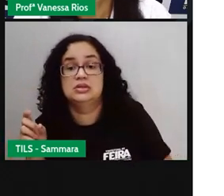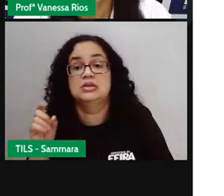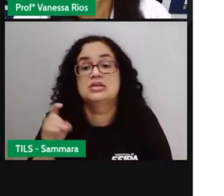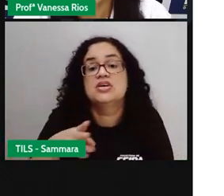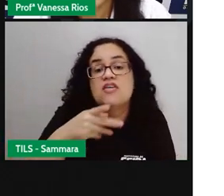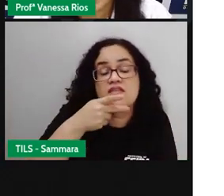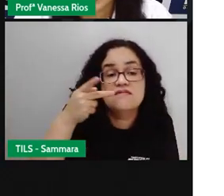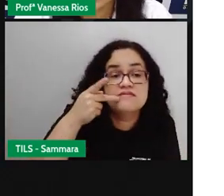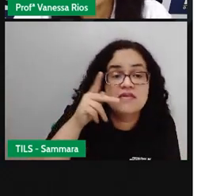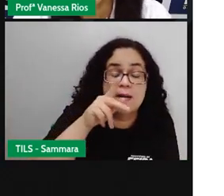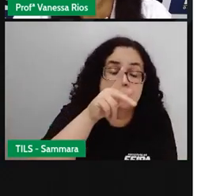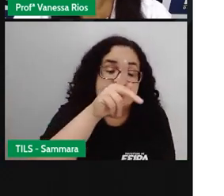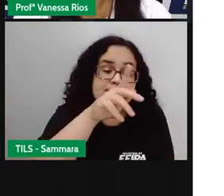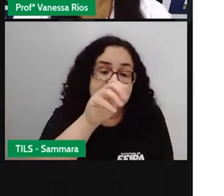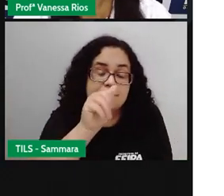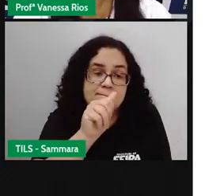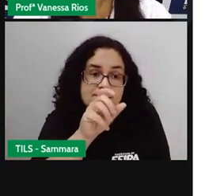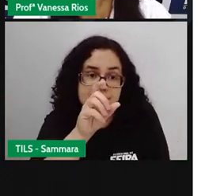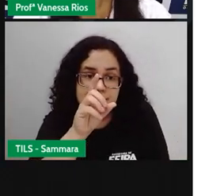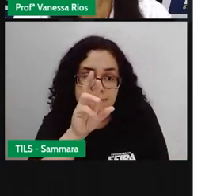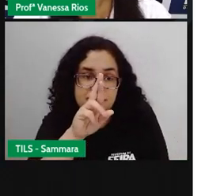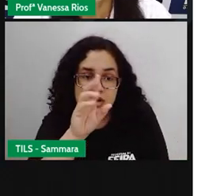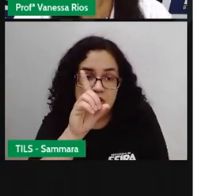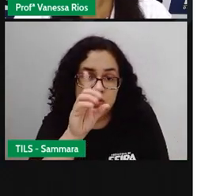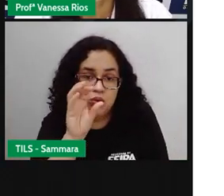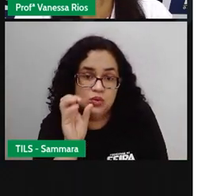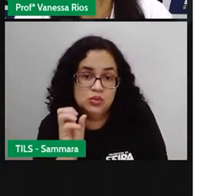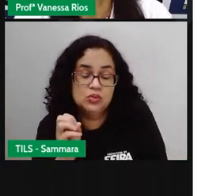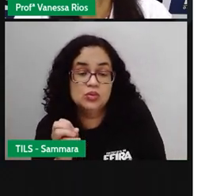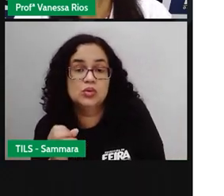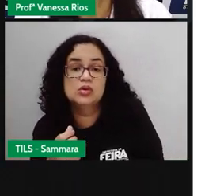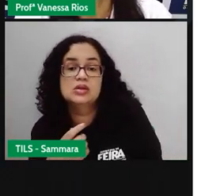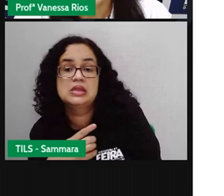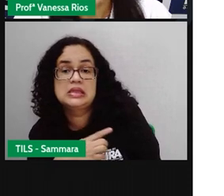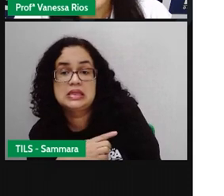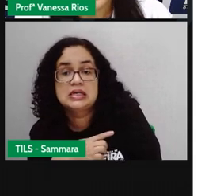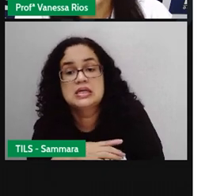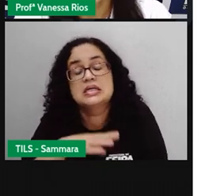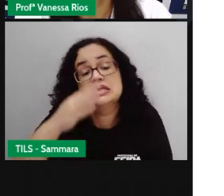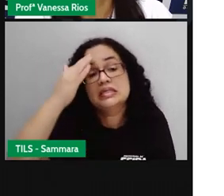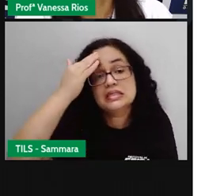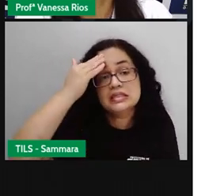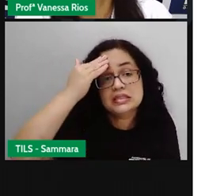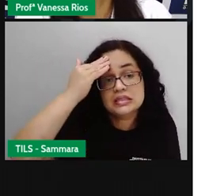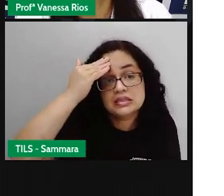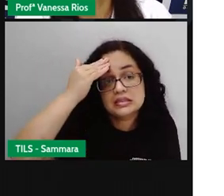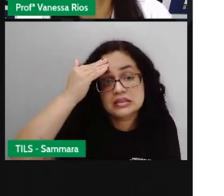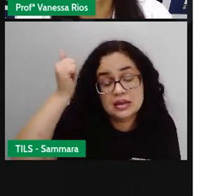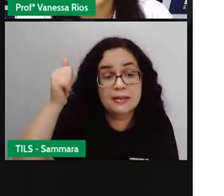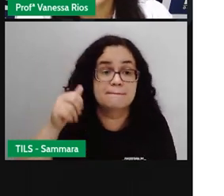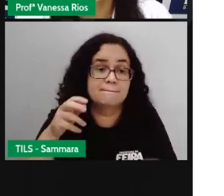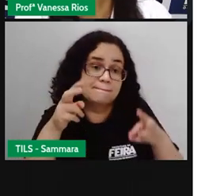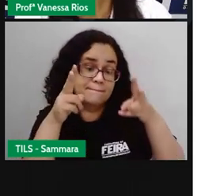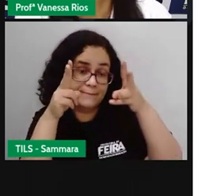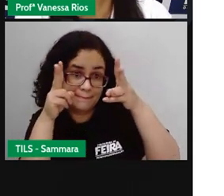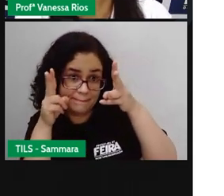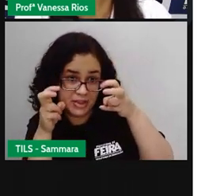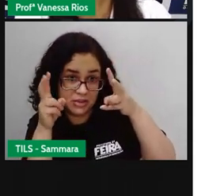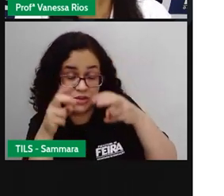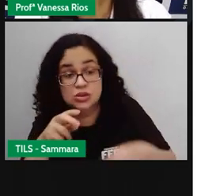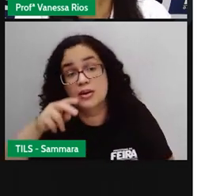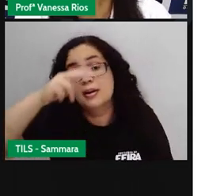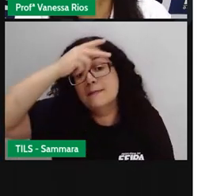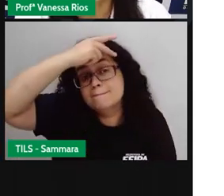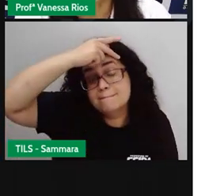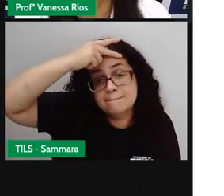autodeclarou pardo, o que nos permite aí saber, né, e perceber que as